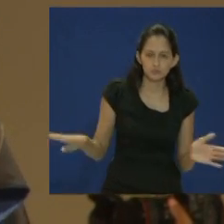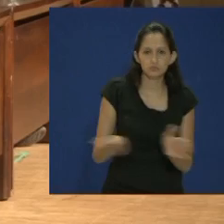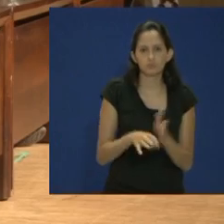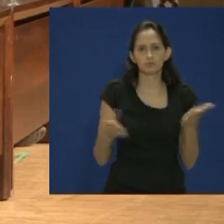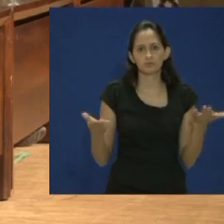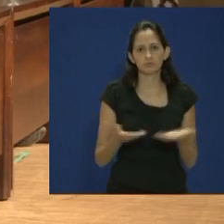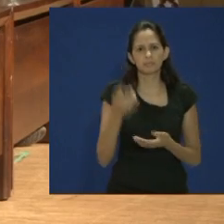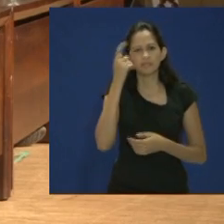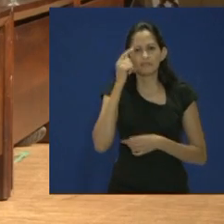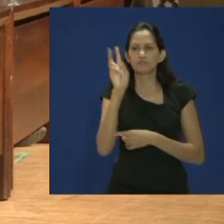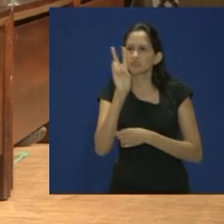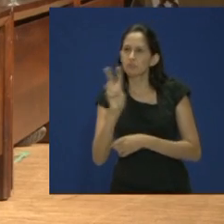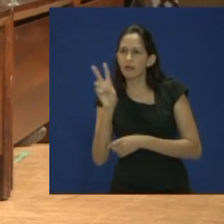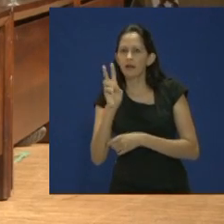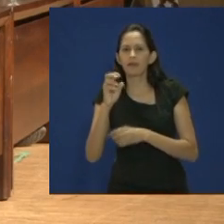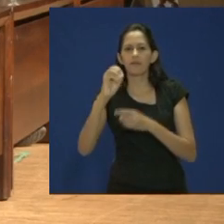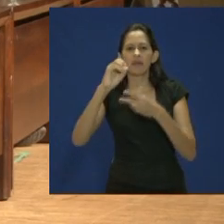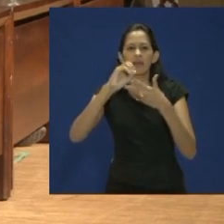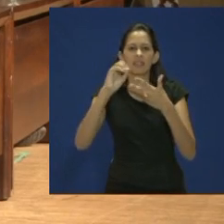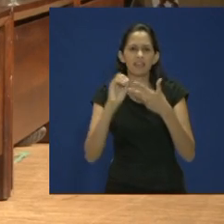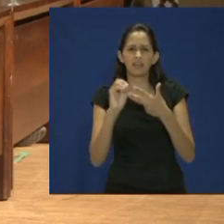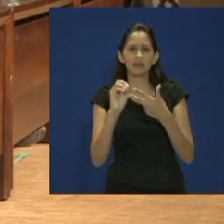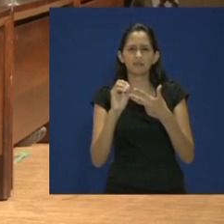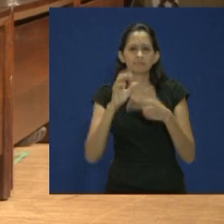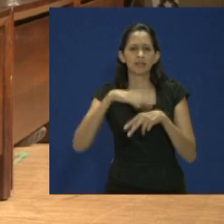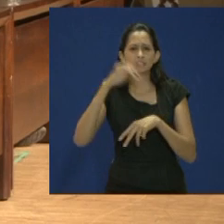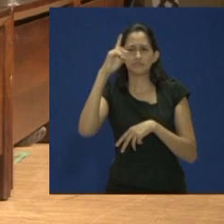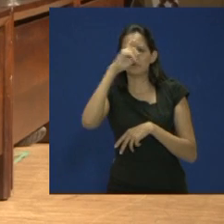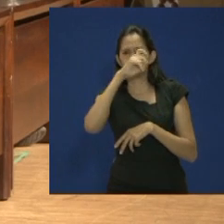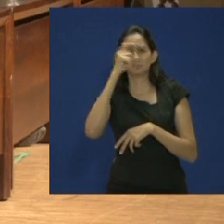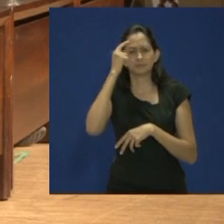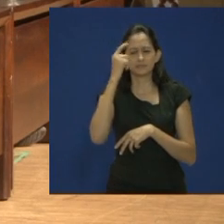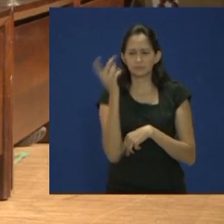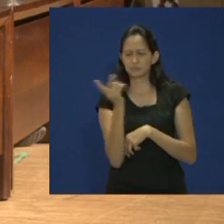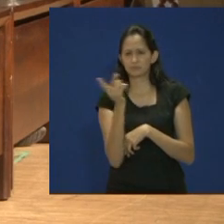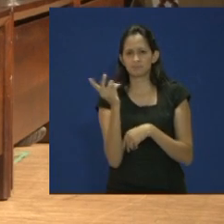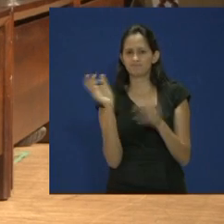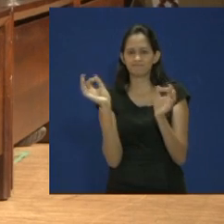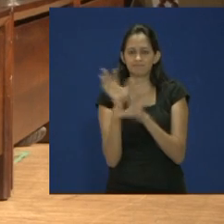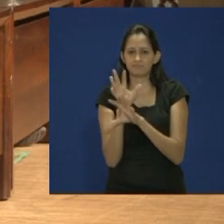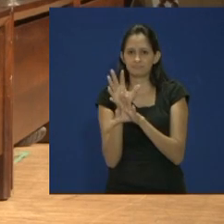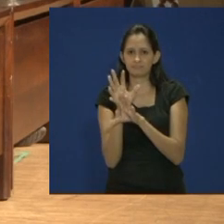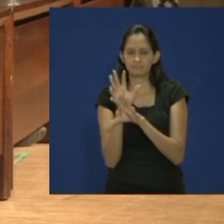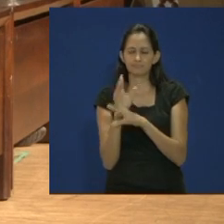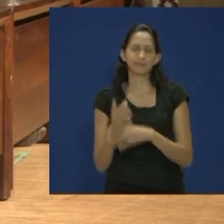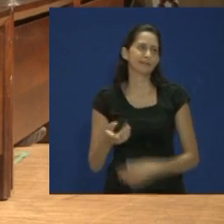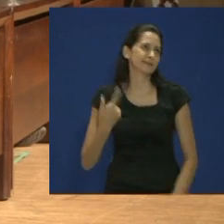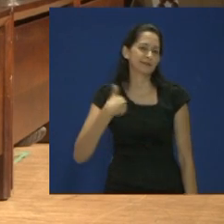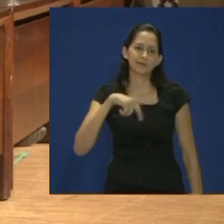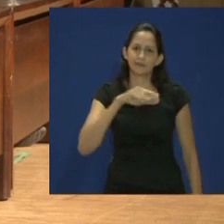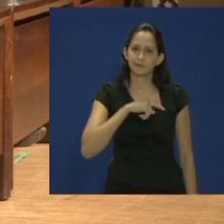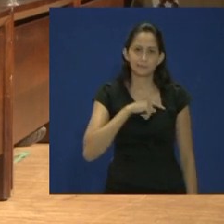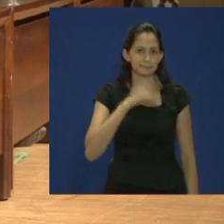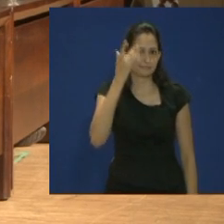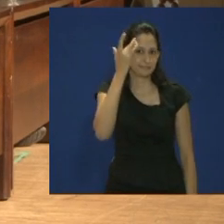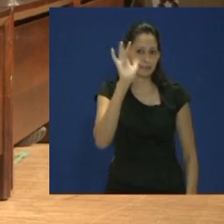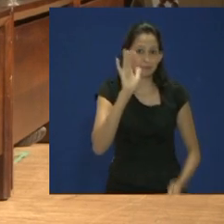que o vestibular ou o ENEM era o obstáculo mais difícil a ser ultrapassado. Que ingenuidade a nossa!